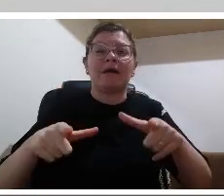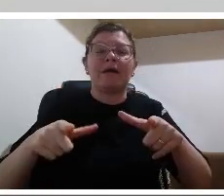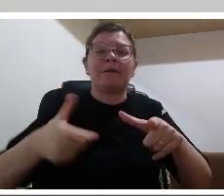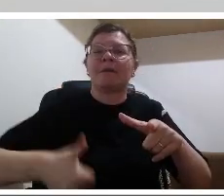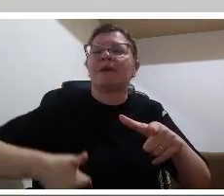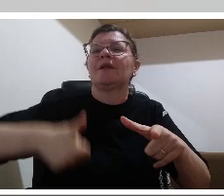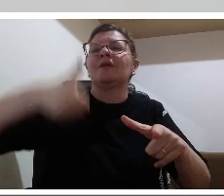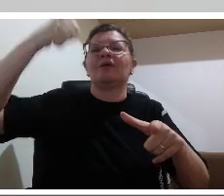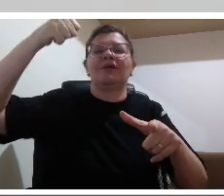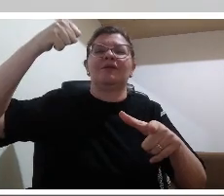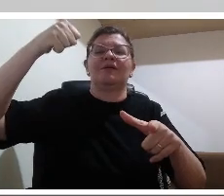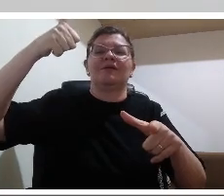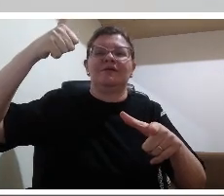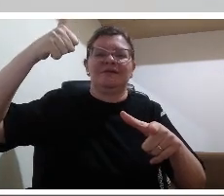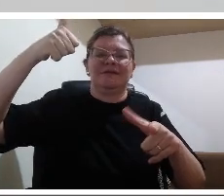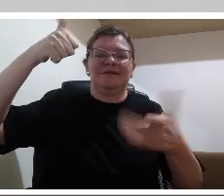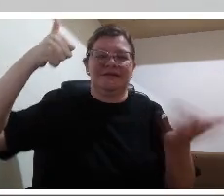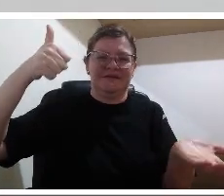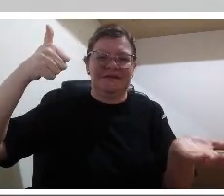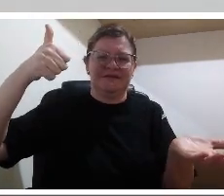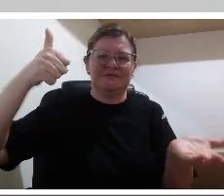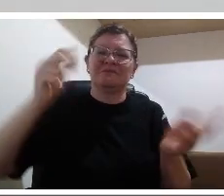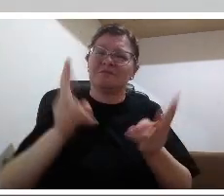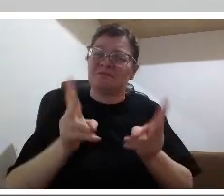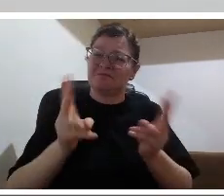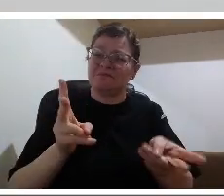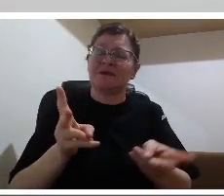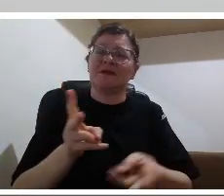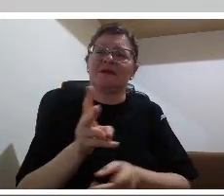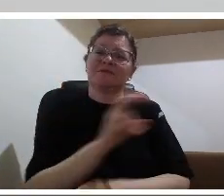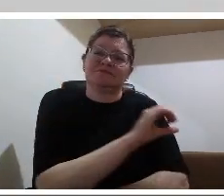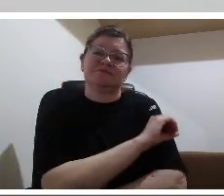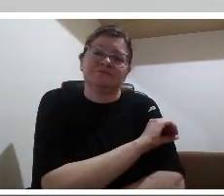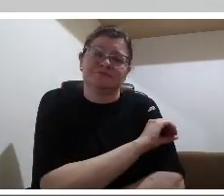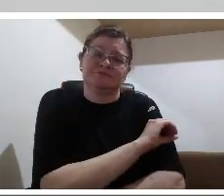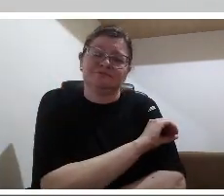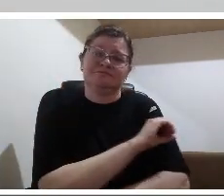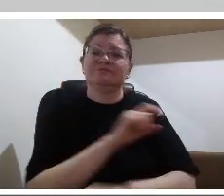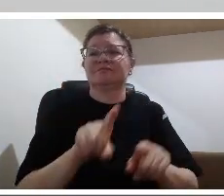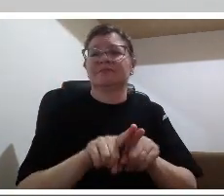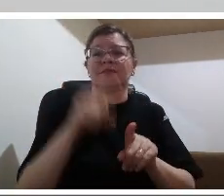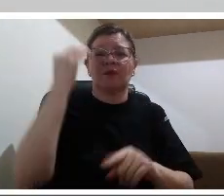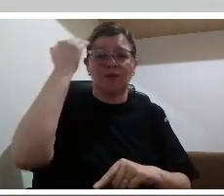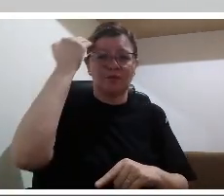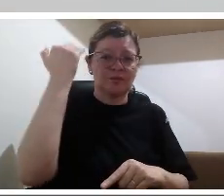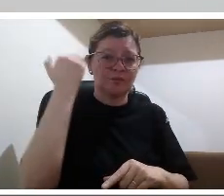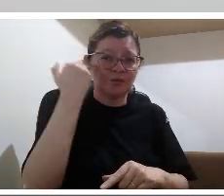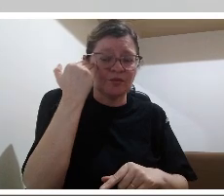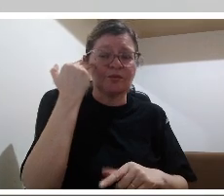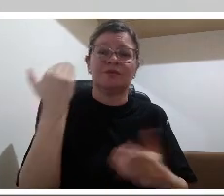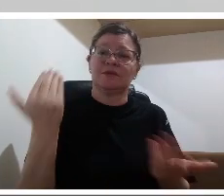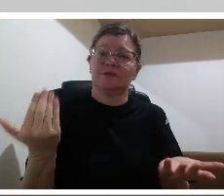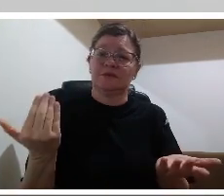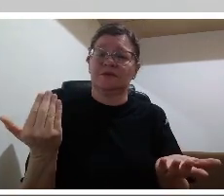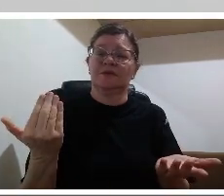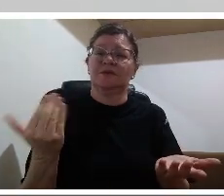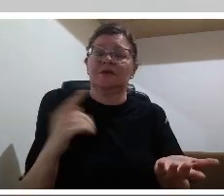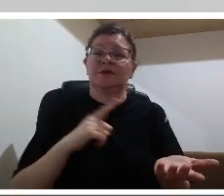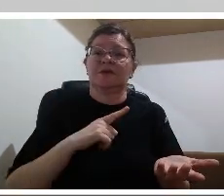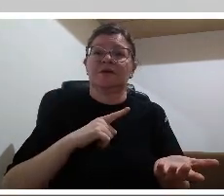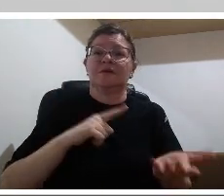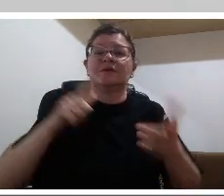né entre o ideal do que precisa ser trabalhado ambiente mediação